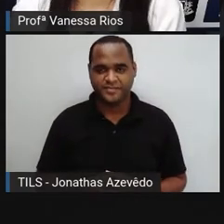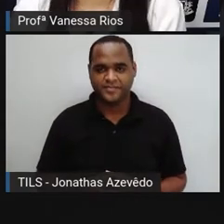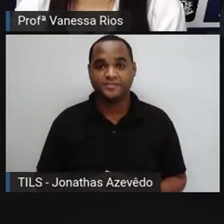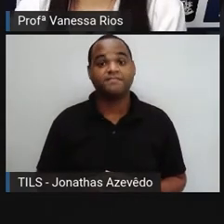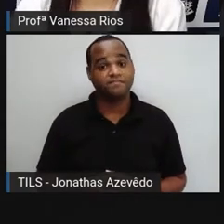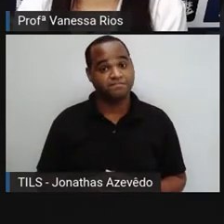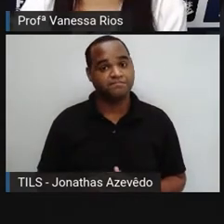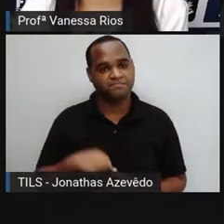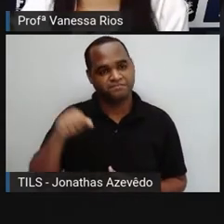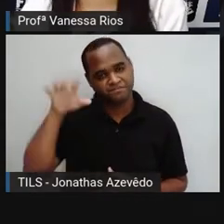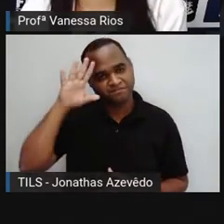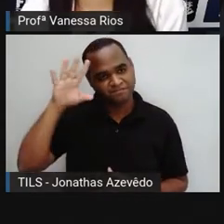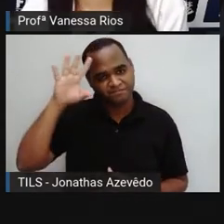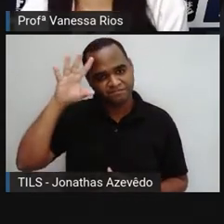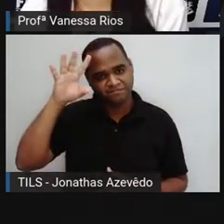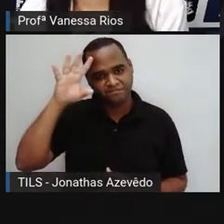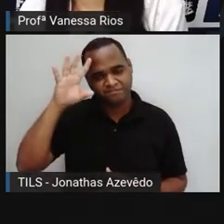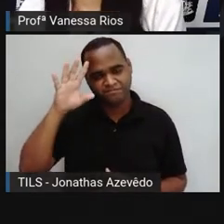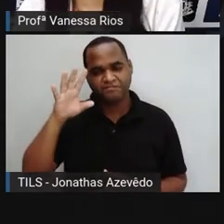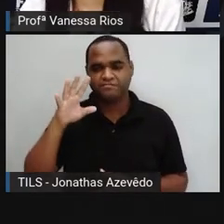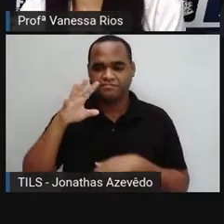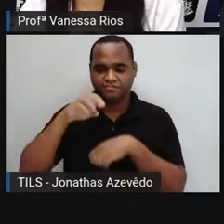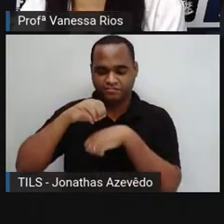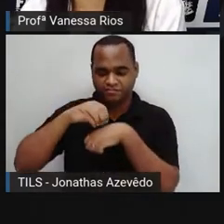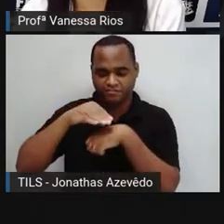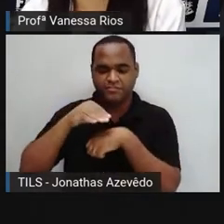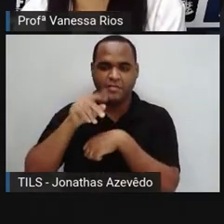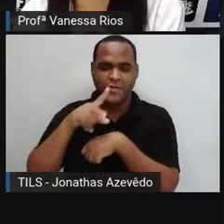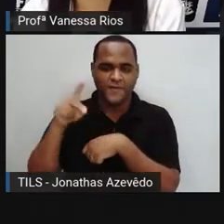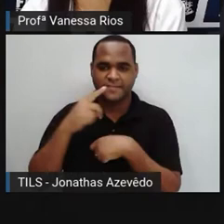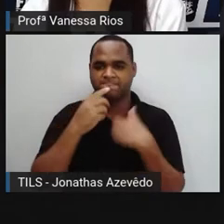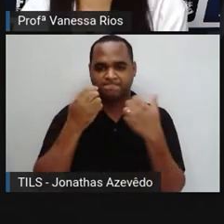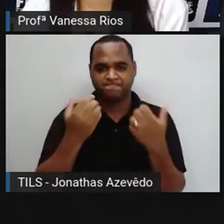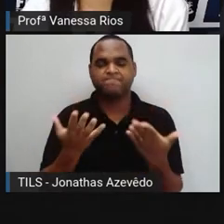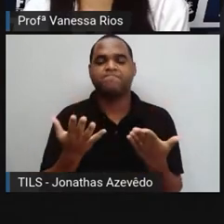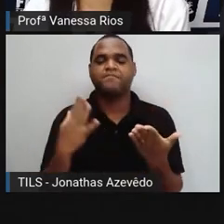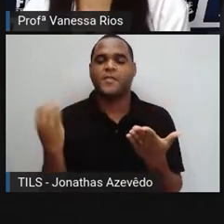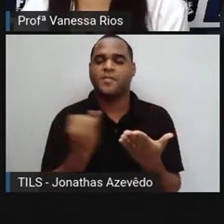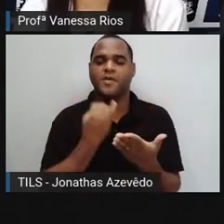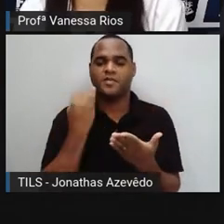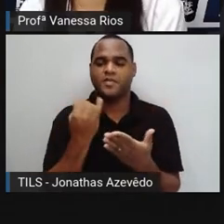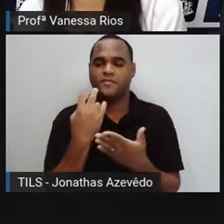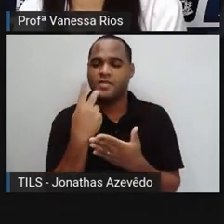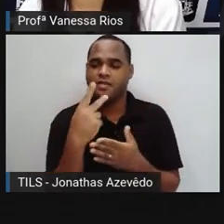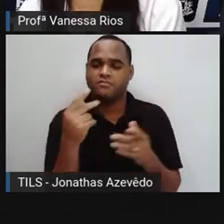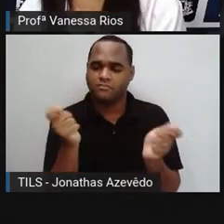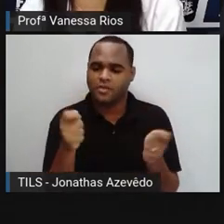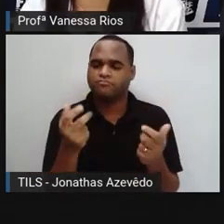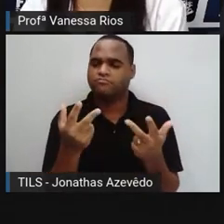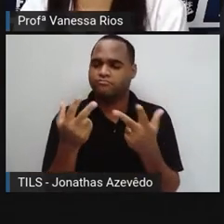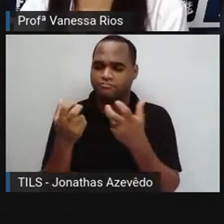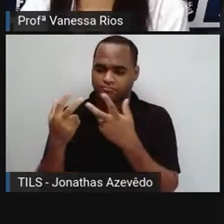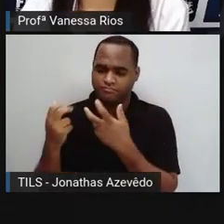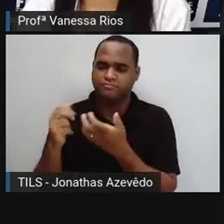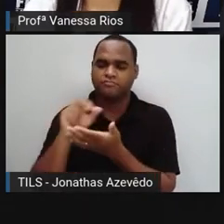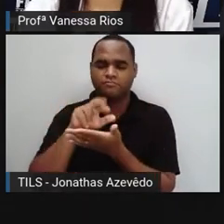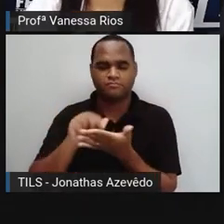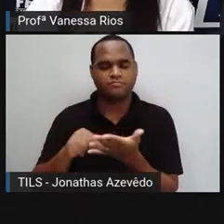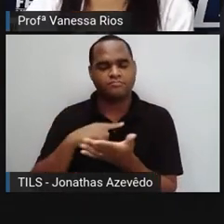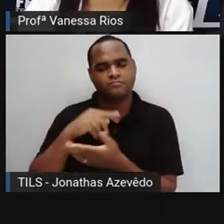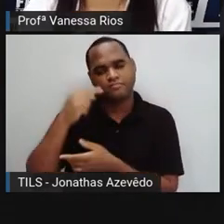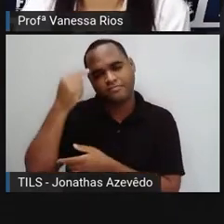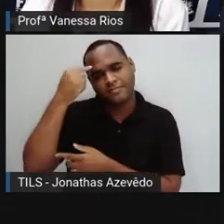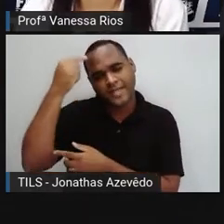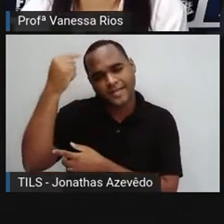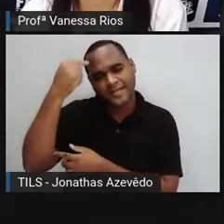E aí, para pensar, há para trás alguns questionamentos em que a gente pode observar, não é? E lembrar